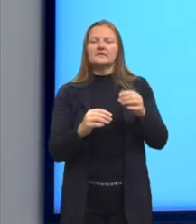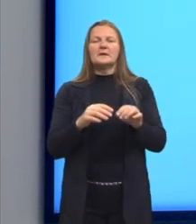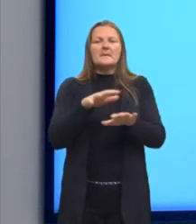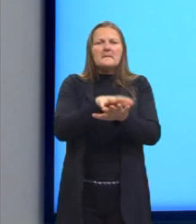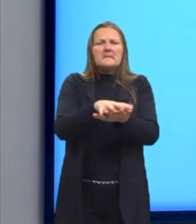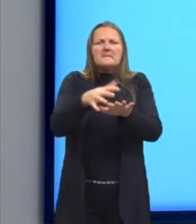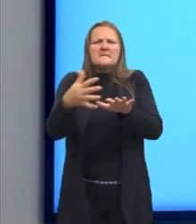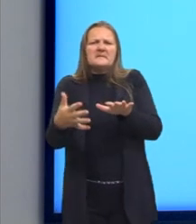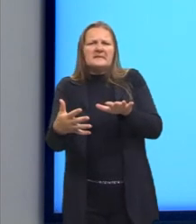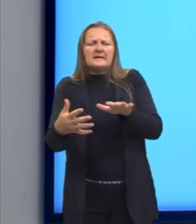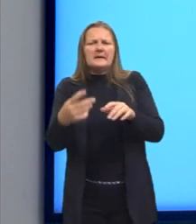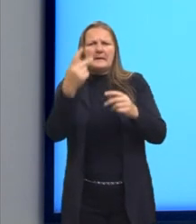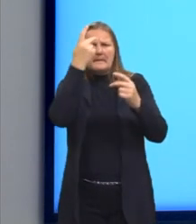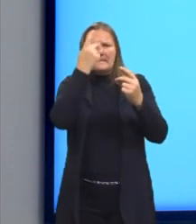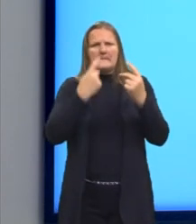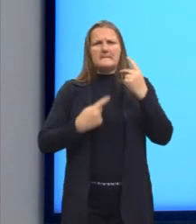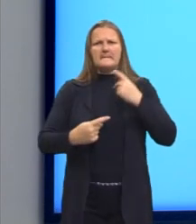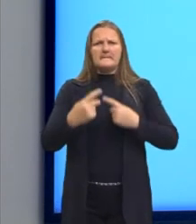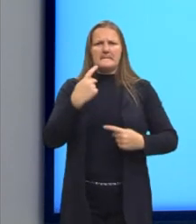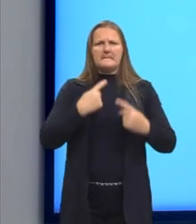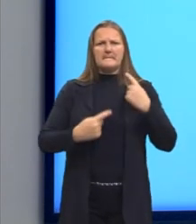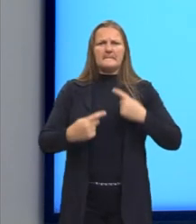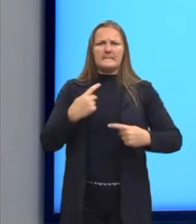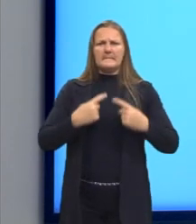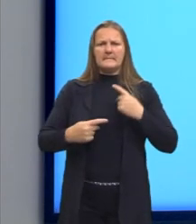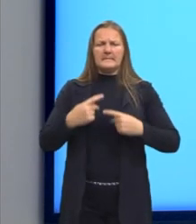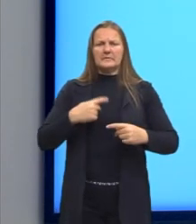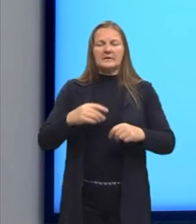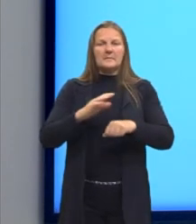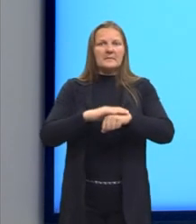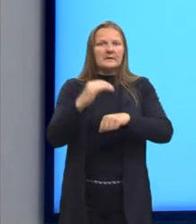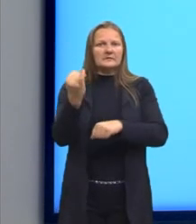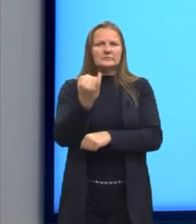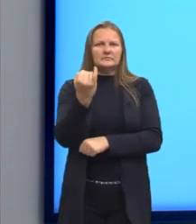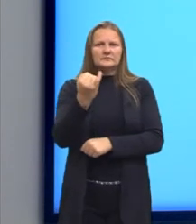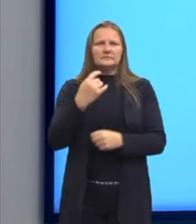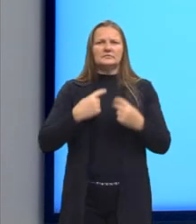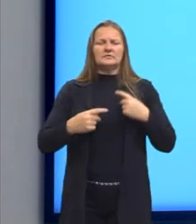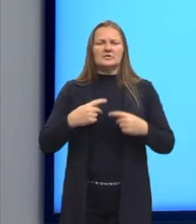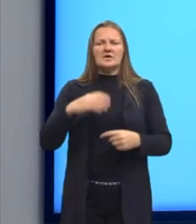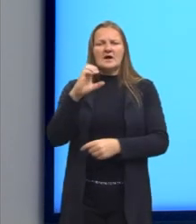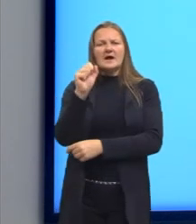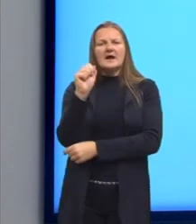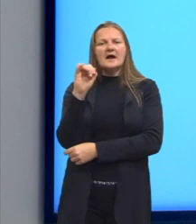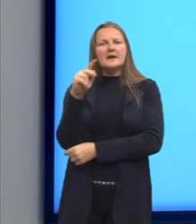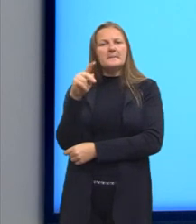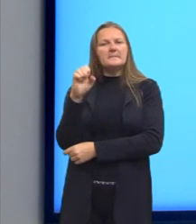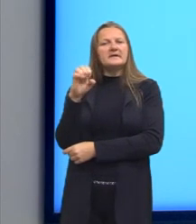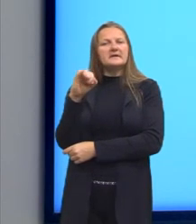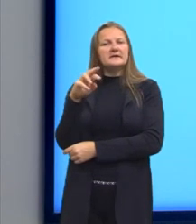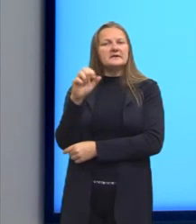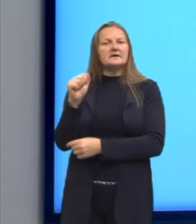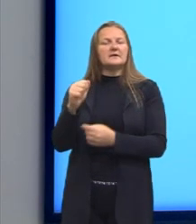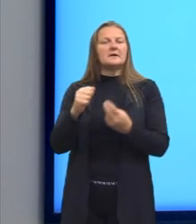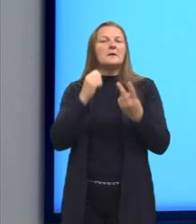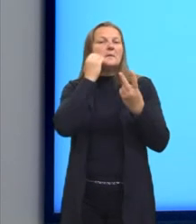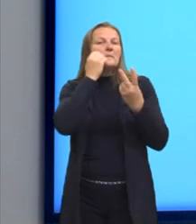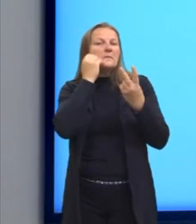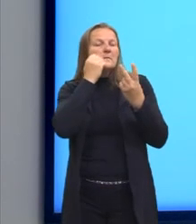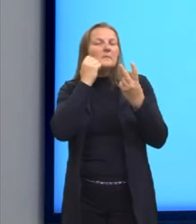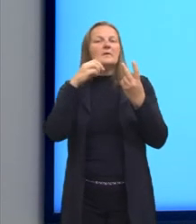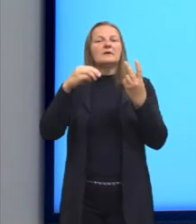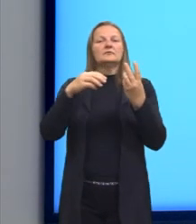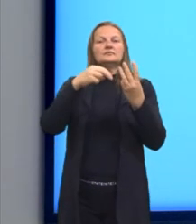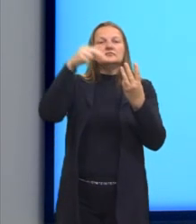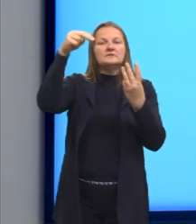Marginalização dos personagens principais. Então, gente vai ter essa coisa de falar sobre o caipira, sobre o mulato, sobre o sertanejo.